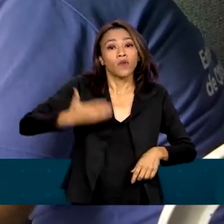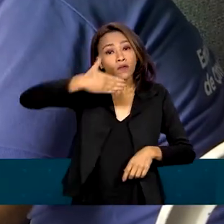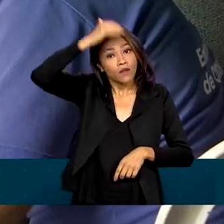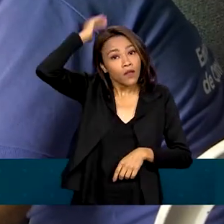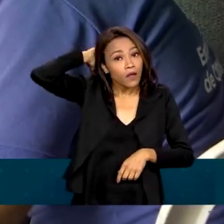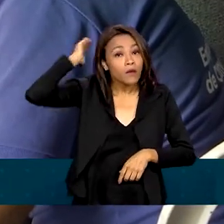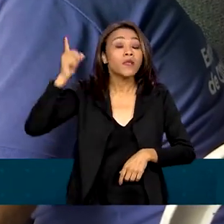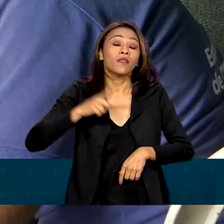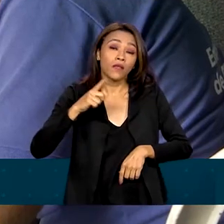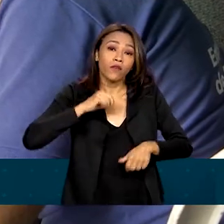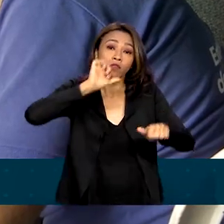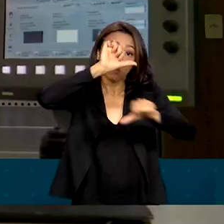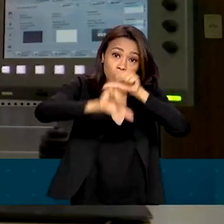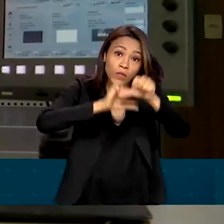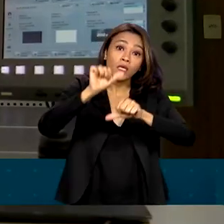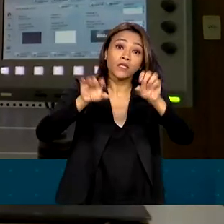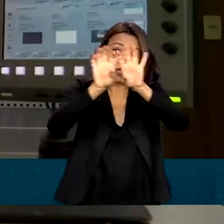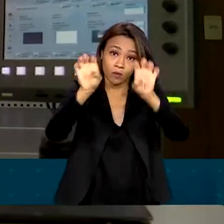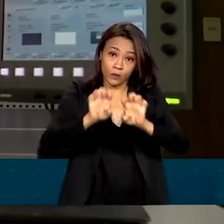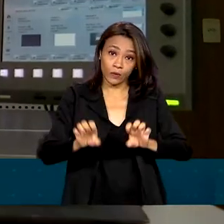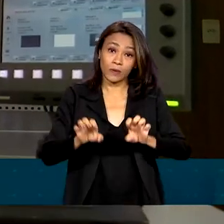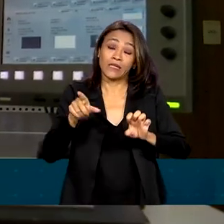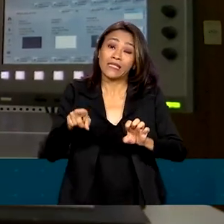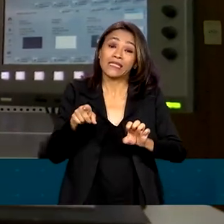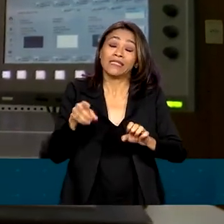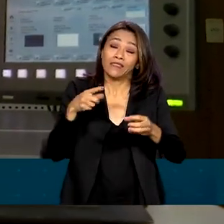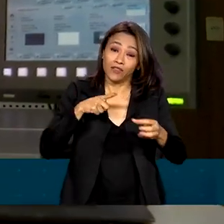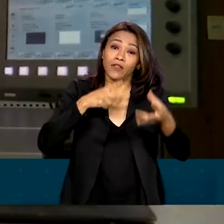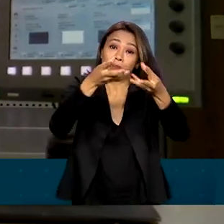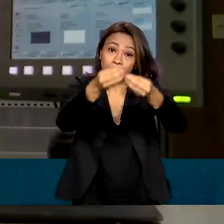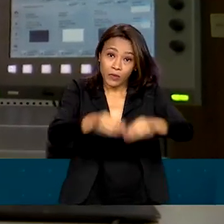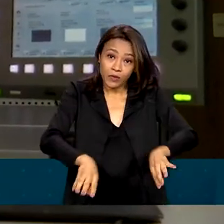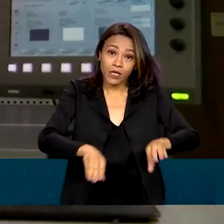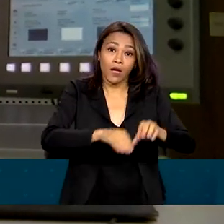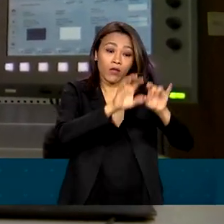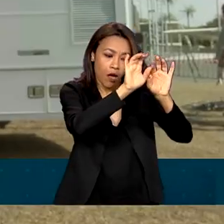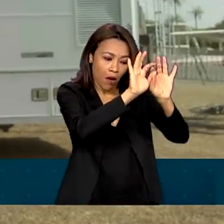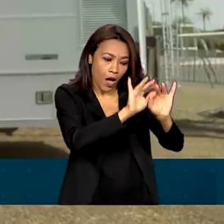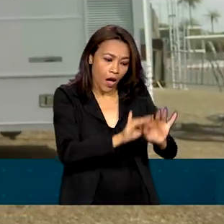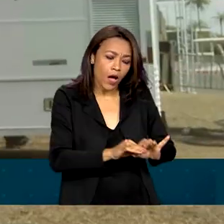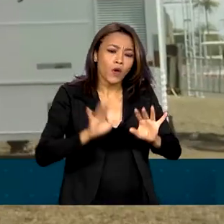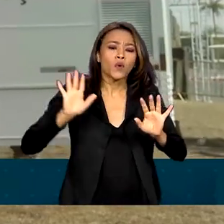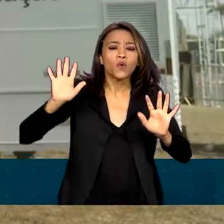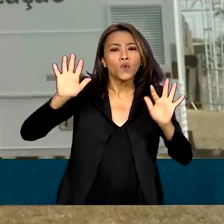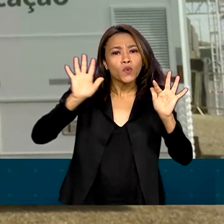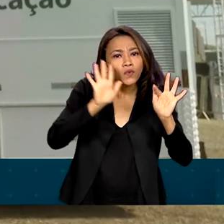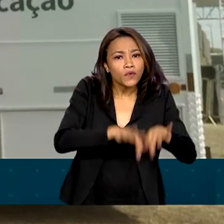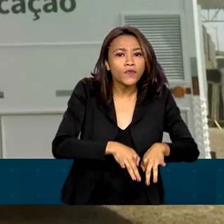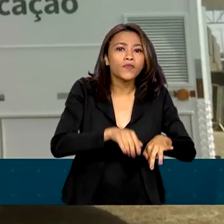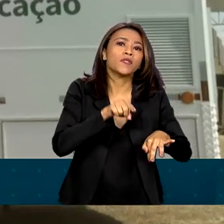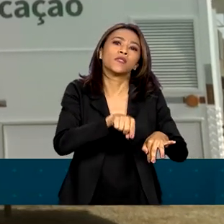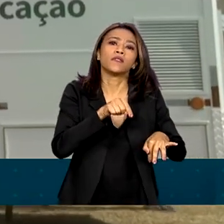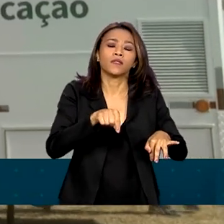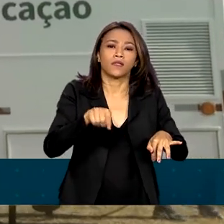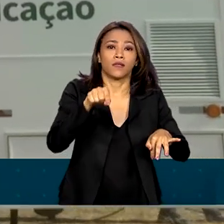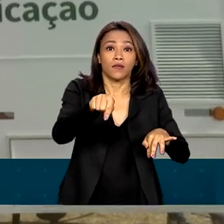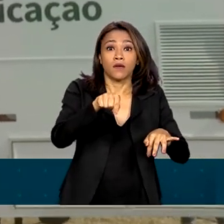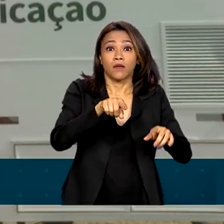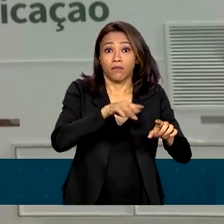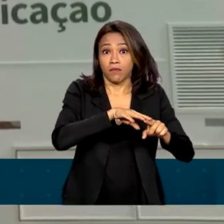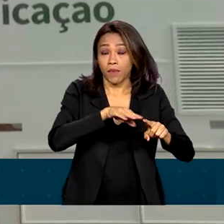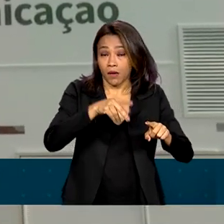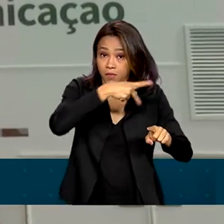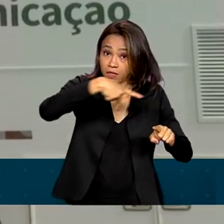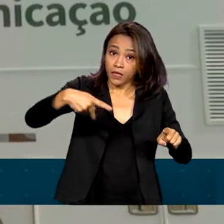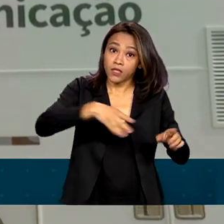alterações na estrutura que prejudicaram a independência editorial, como o fim do mandato para presidente da estatal e o fim